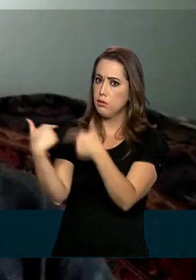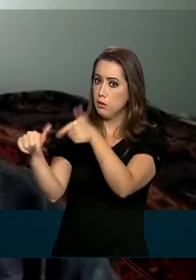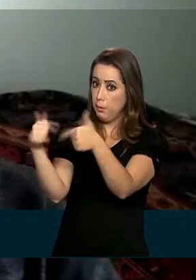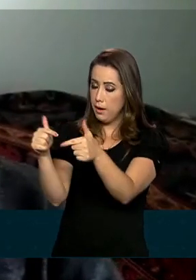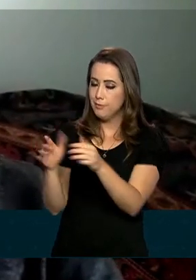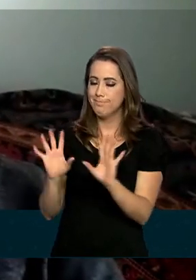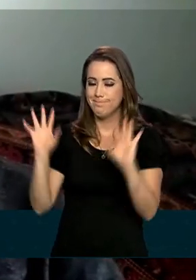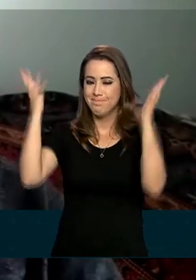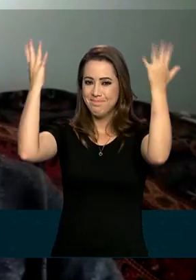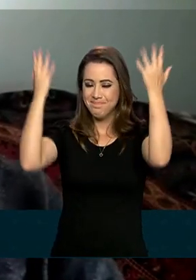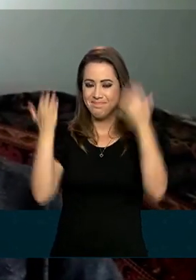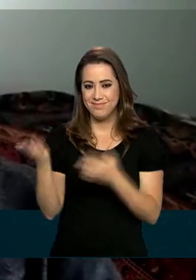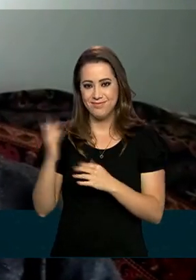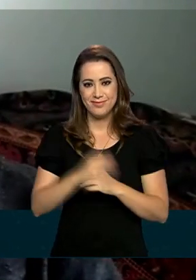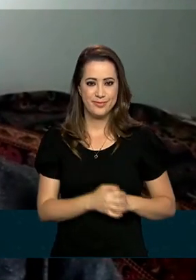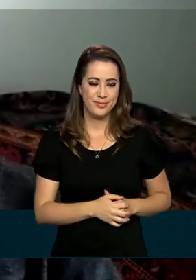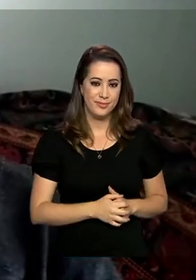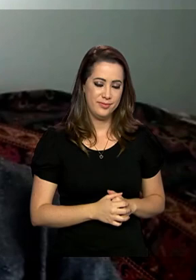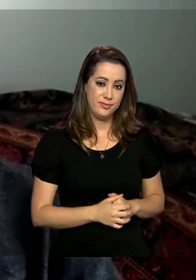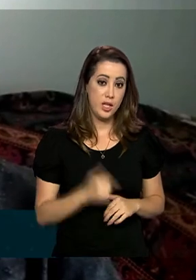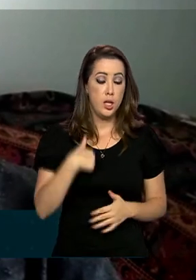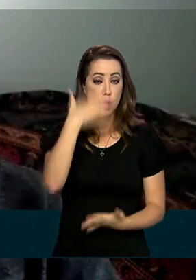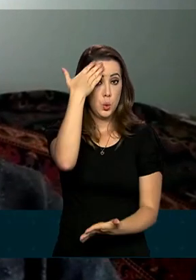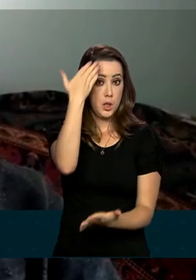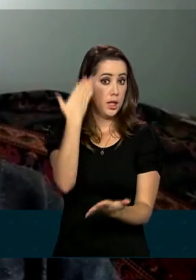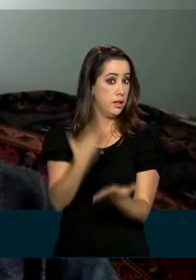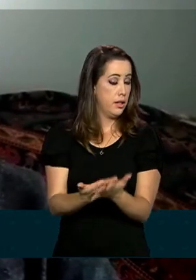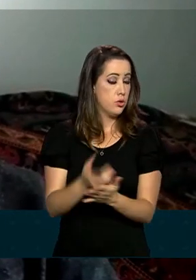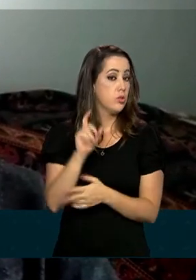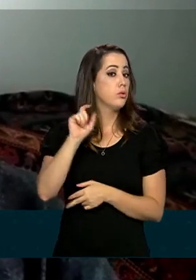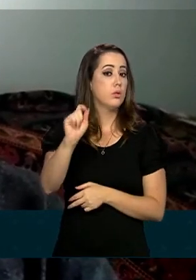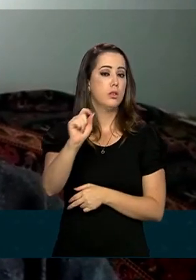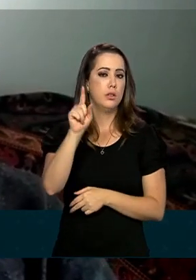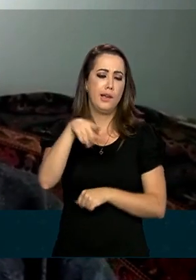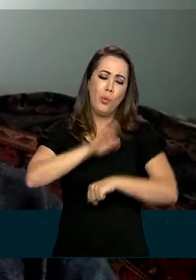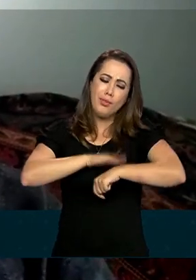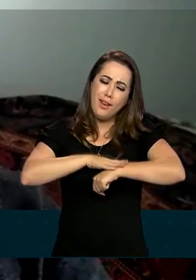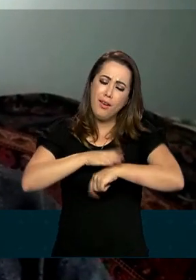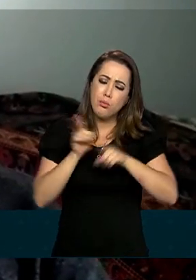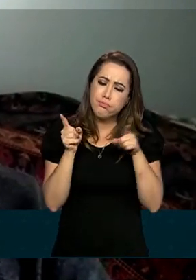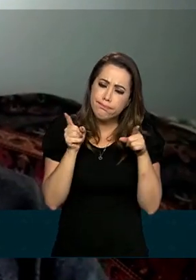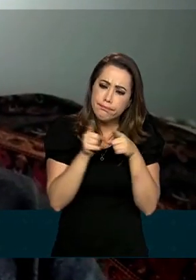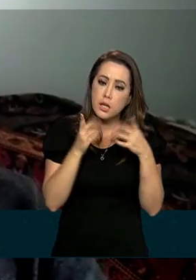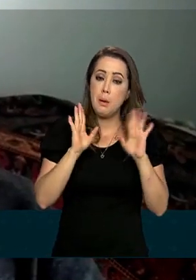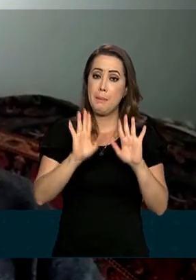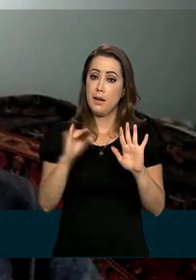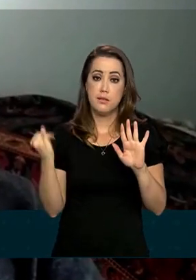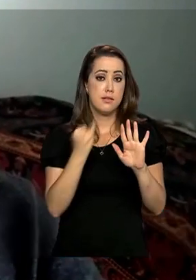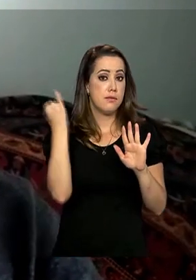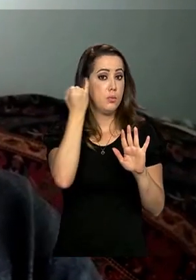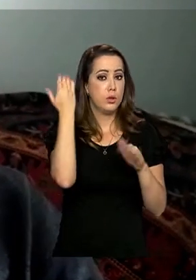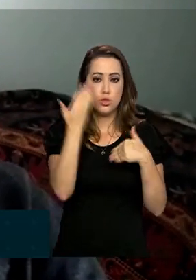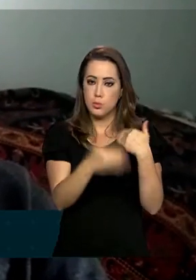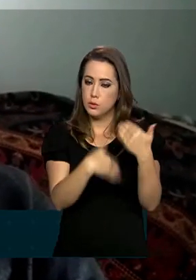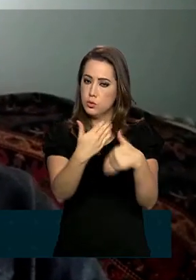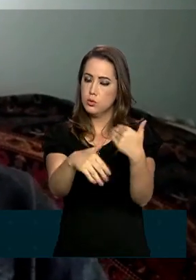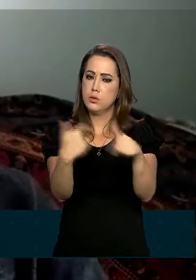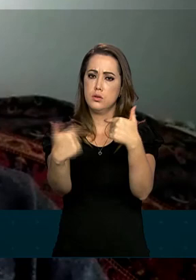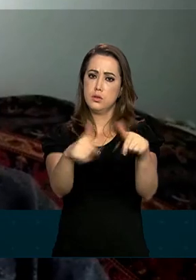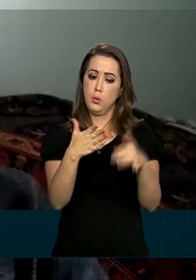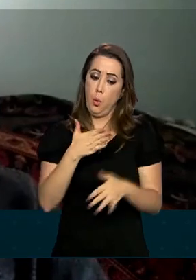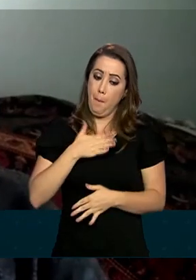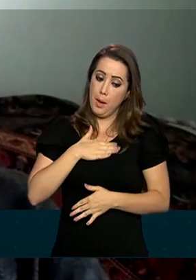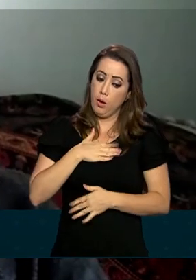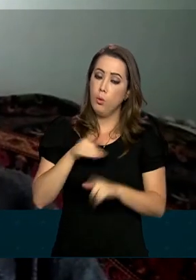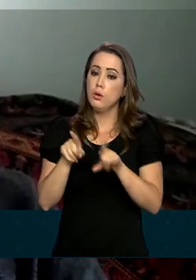e comemora. Eu acredito que foi uma medida temporária, mas importante para a manutenção, não só do